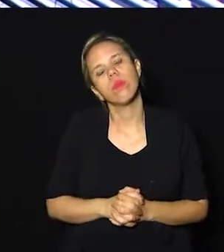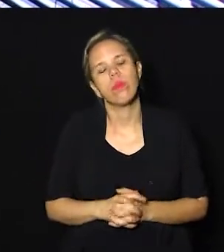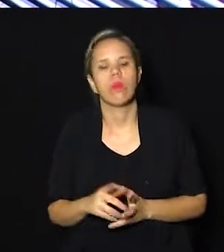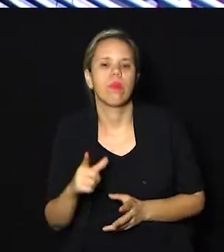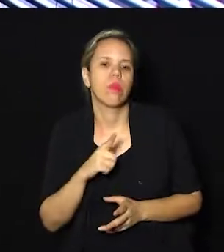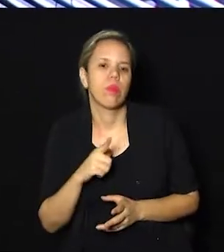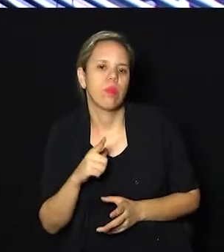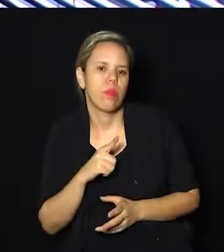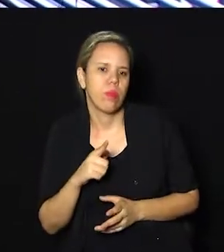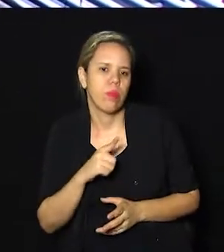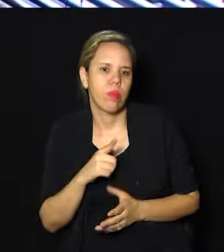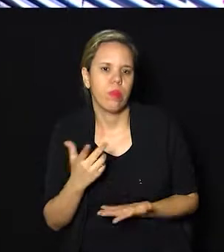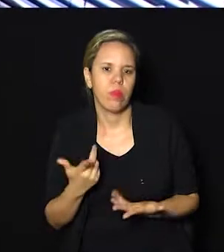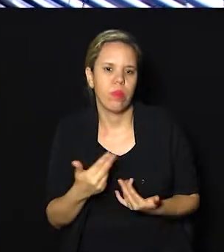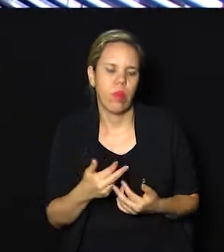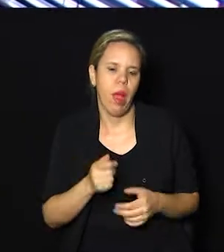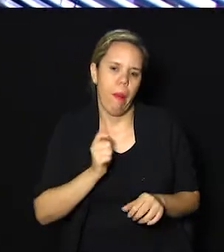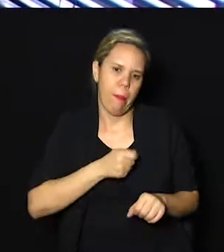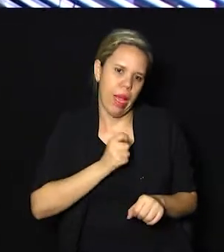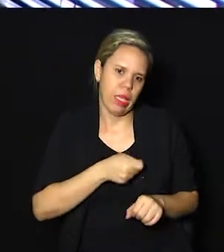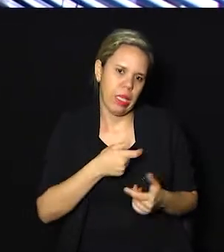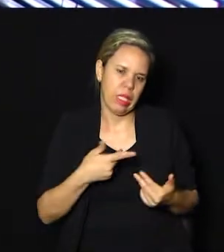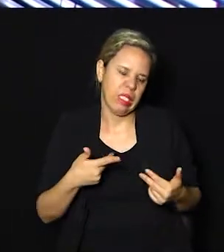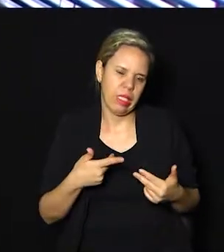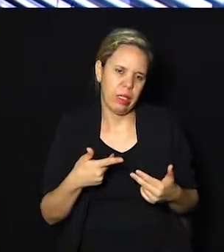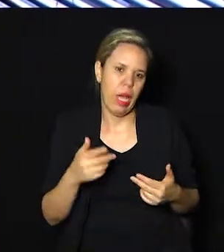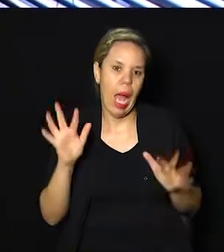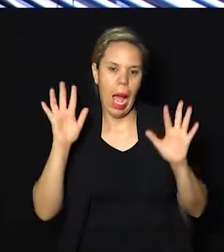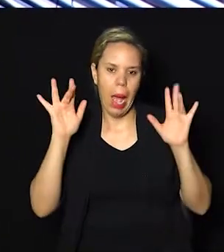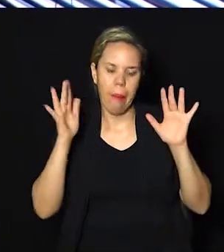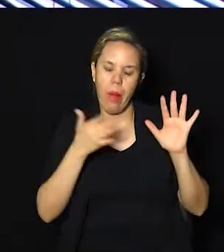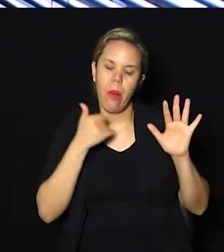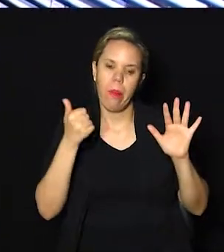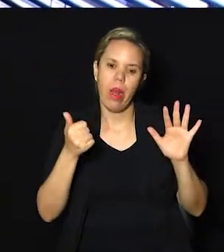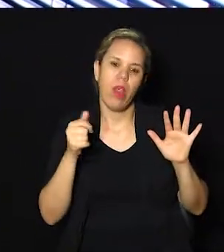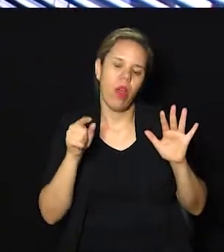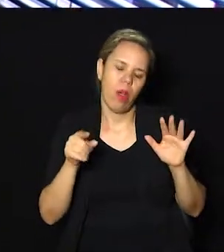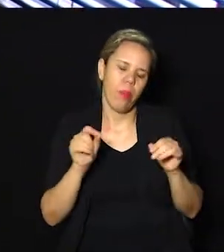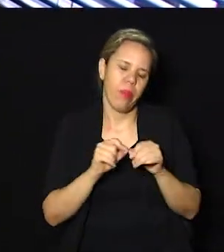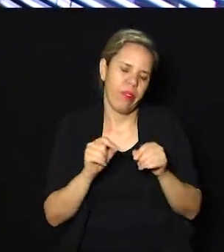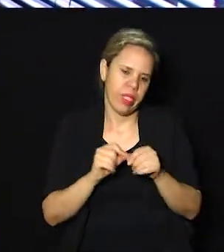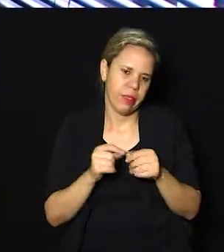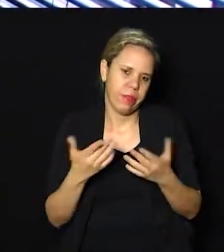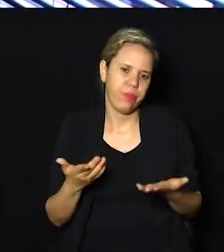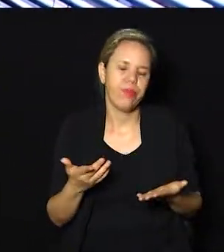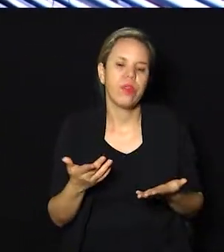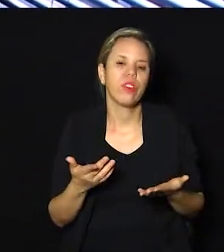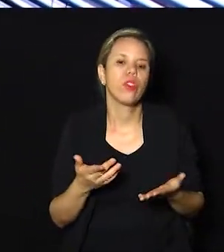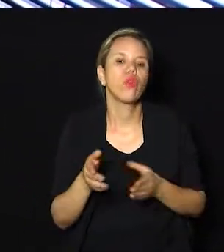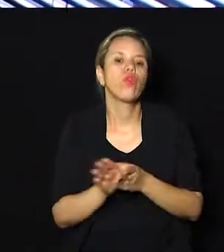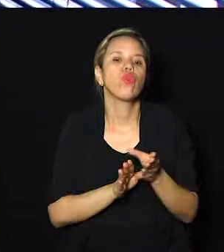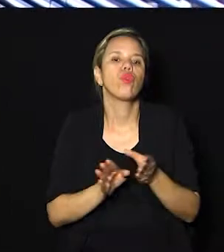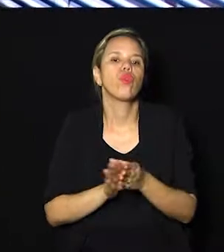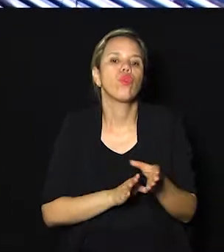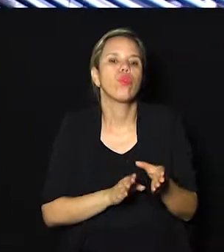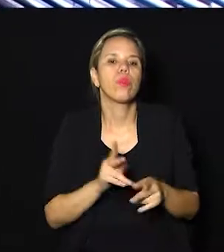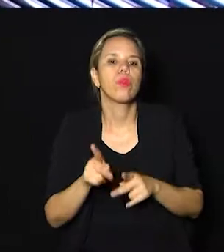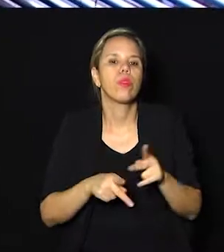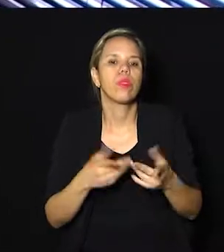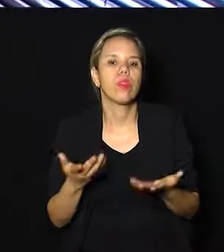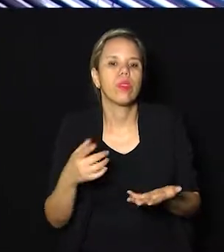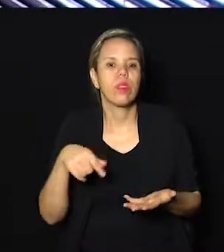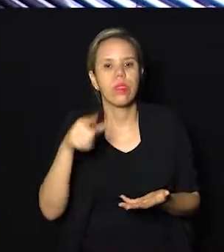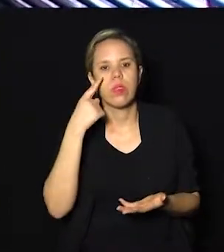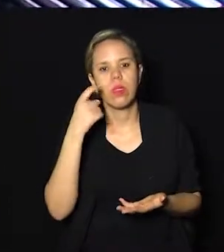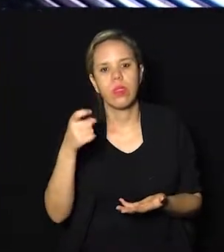Tem um matelo. Tem outros dispositivos, mas é pura mão. Pura mão. E qual é a dica que você dá, Alexandre, pra quem de repente